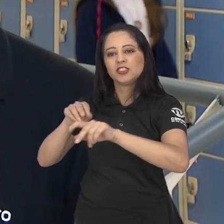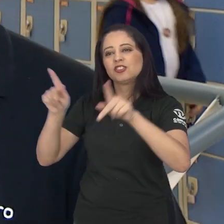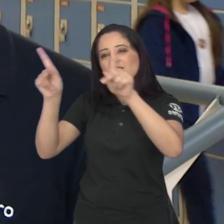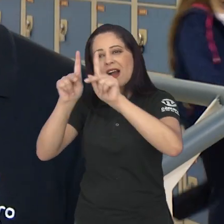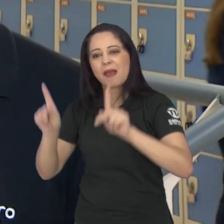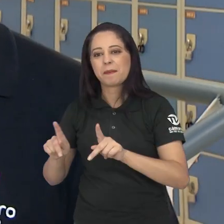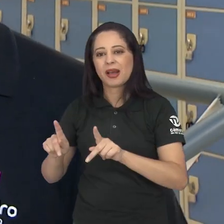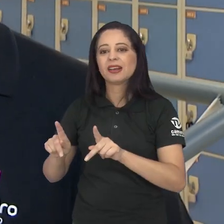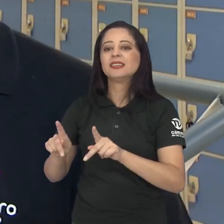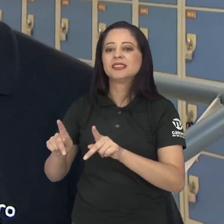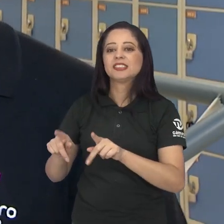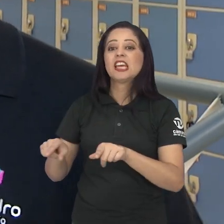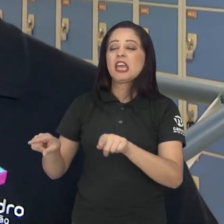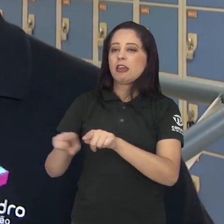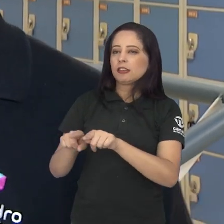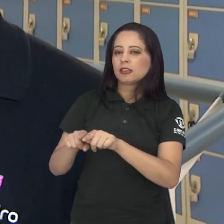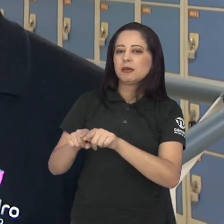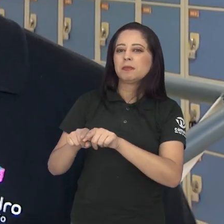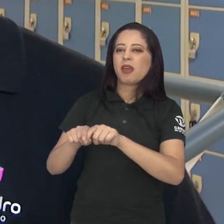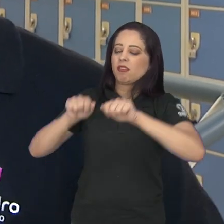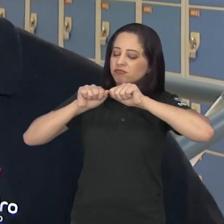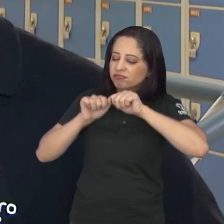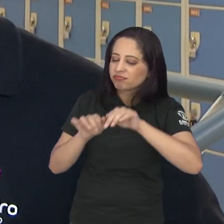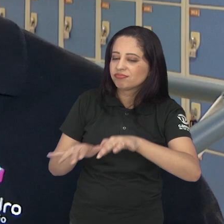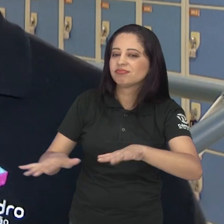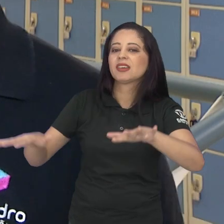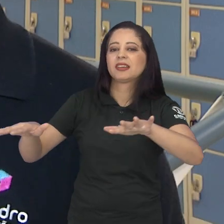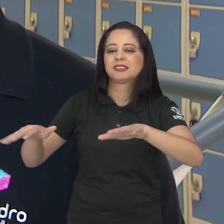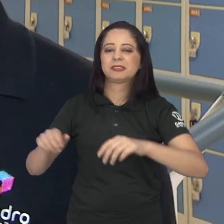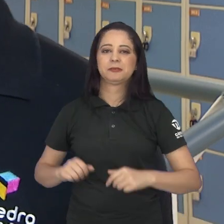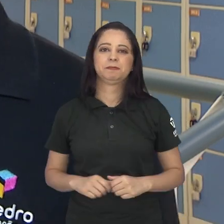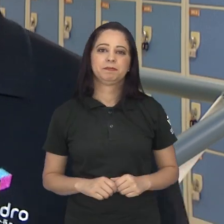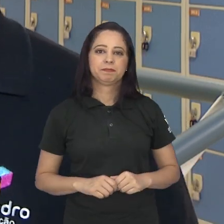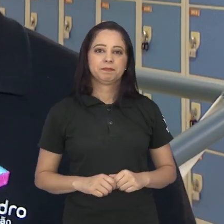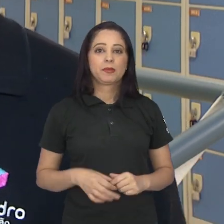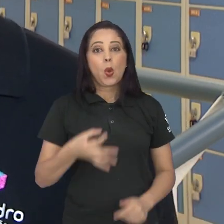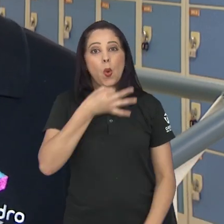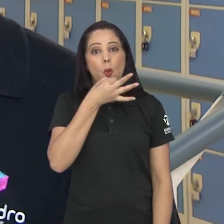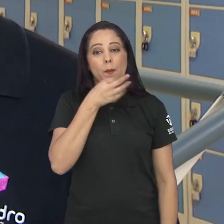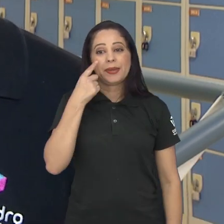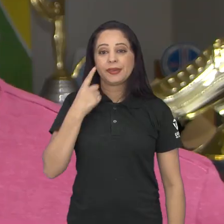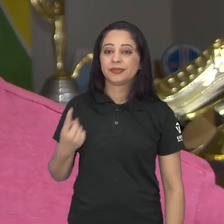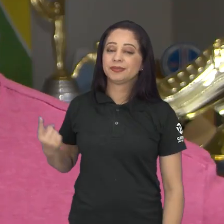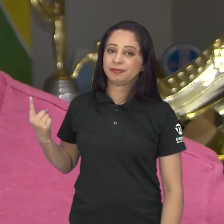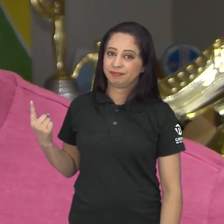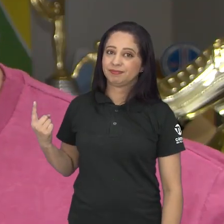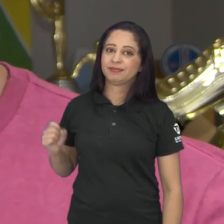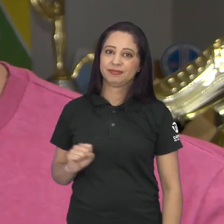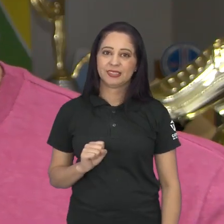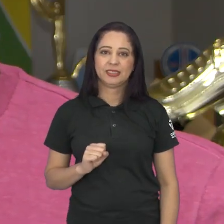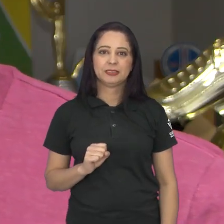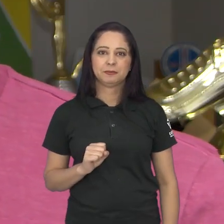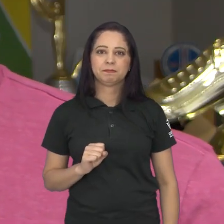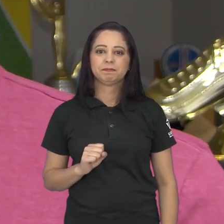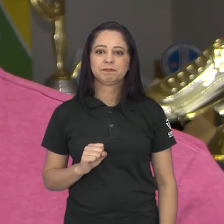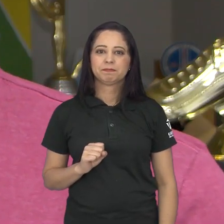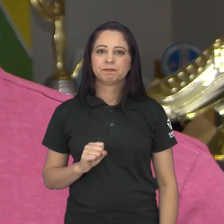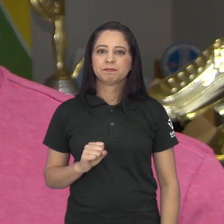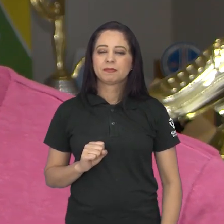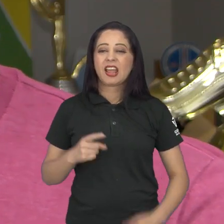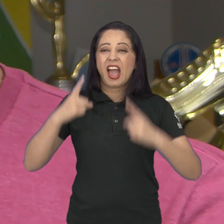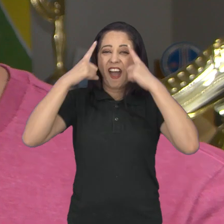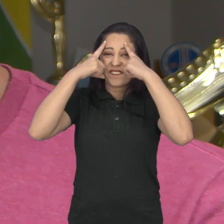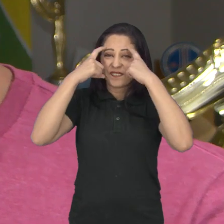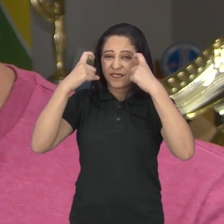com certeza, acaba aí desenvolvendo na proposta como um todo do ano escolar. Para o vereador Marcão, além de